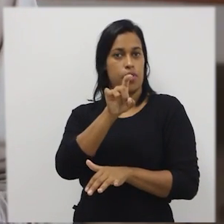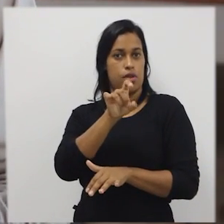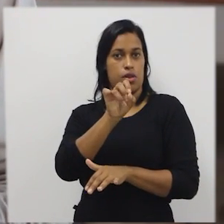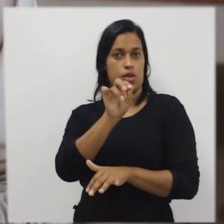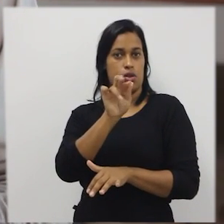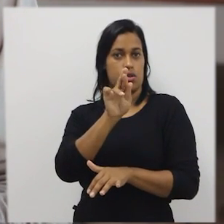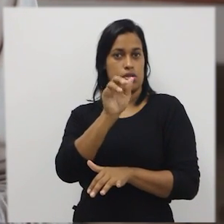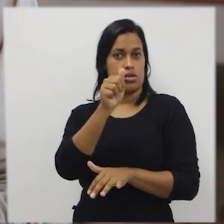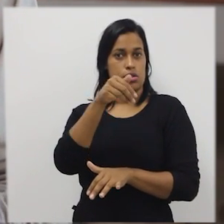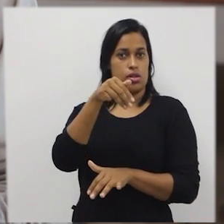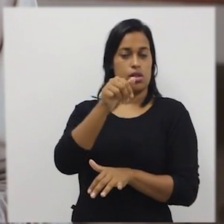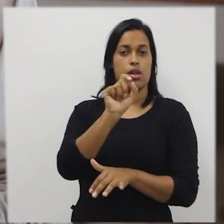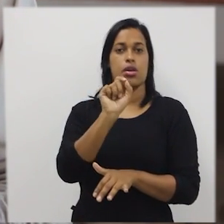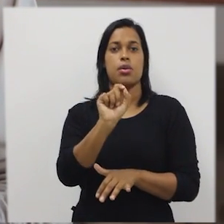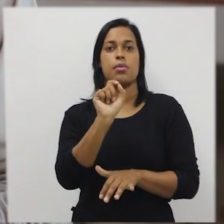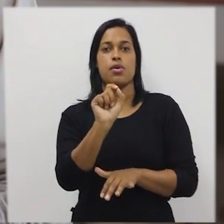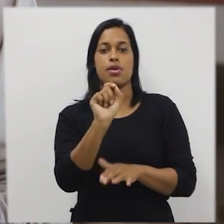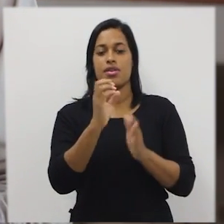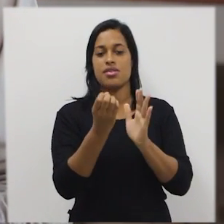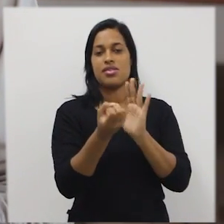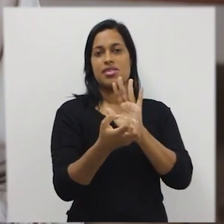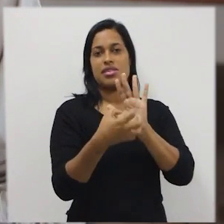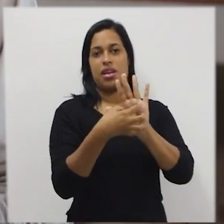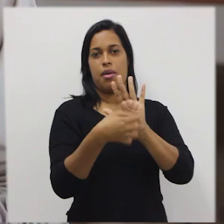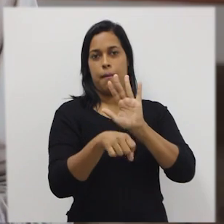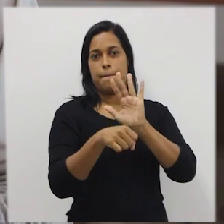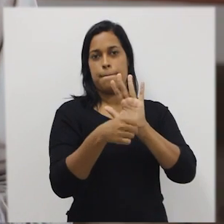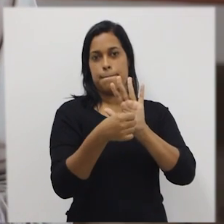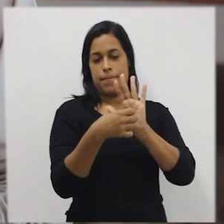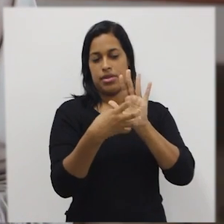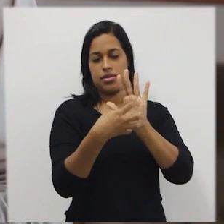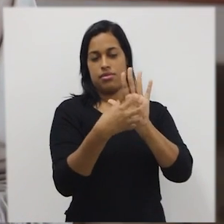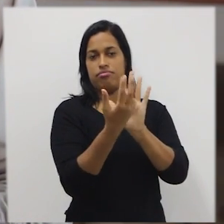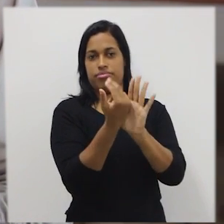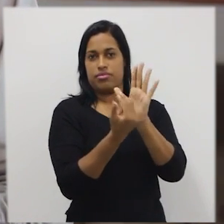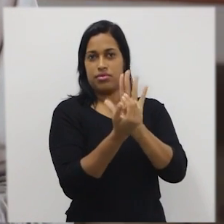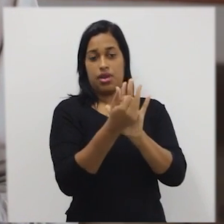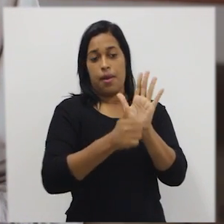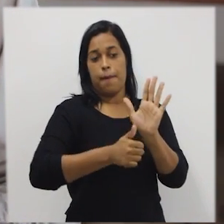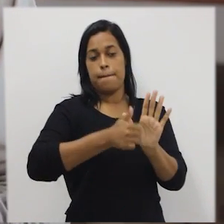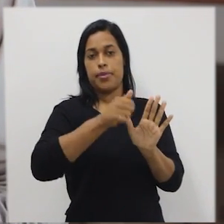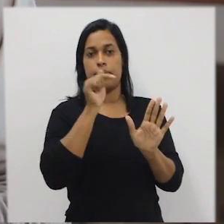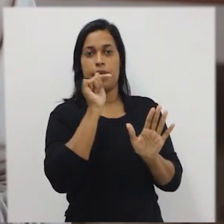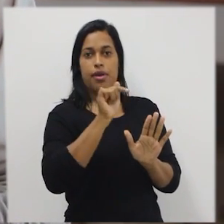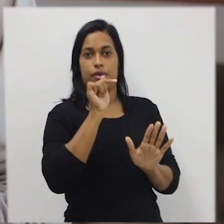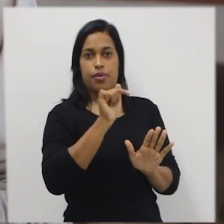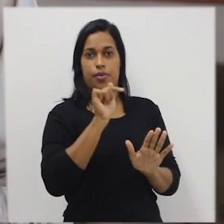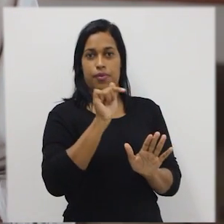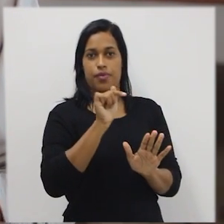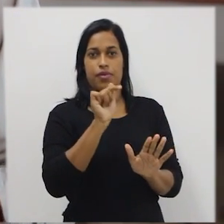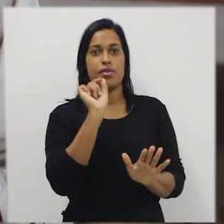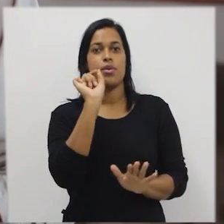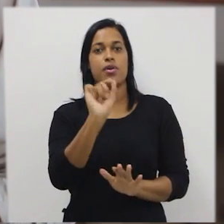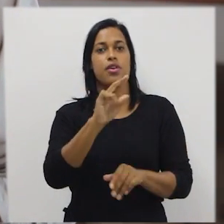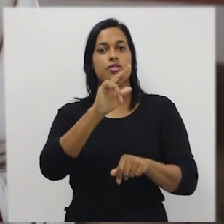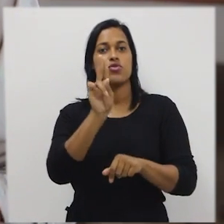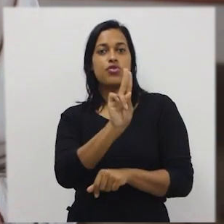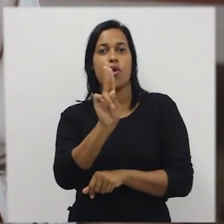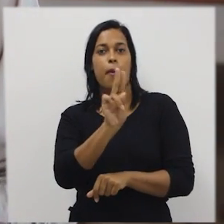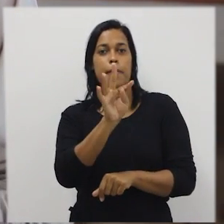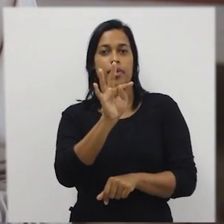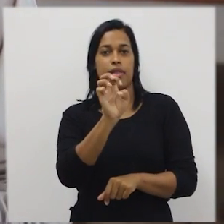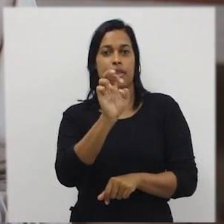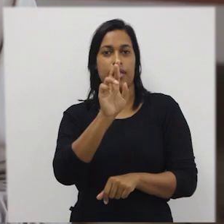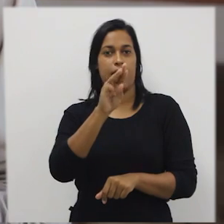representados em forma de símbolos. Por exemplo, esse primeiro e último símbolo do fluxograma são chamados de